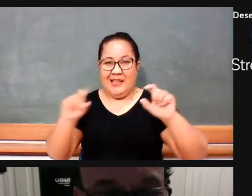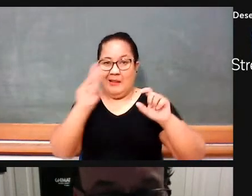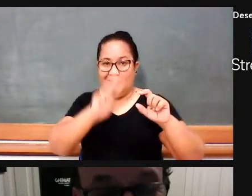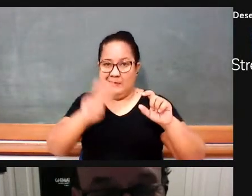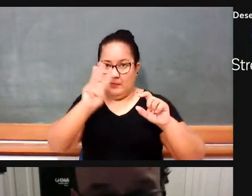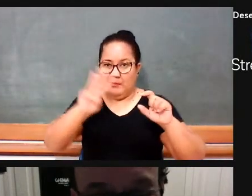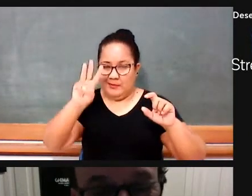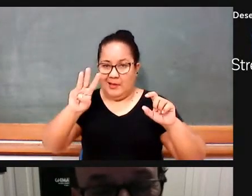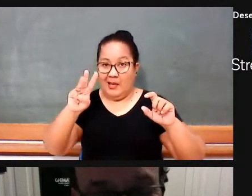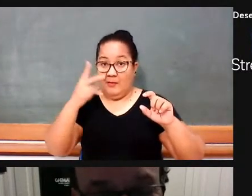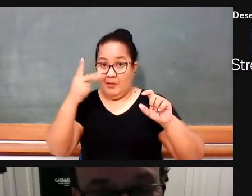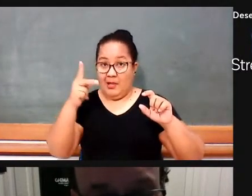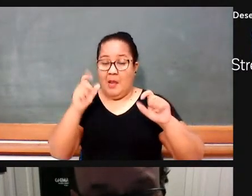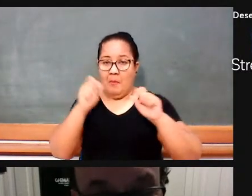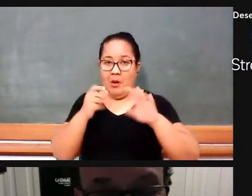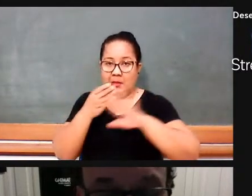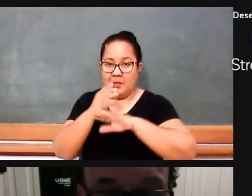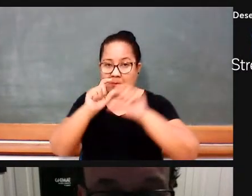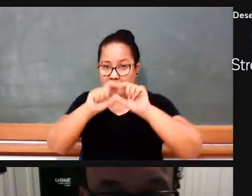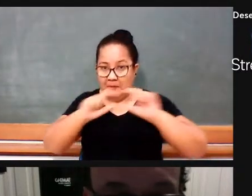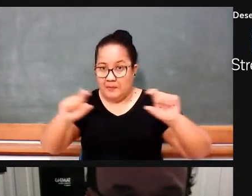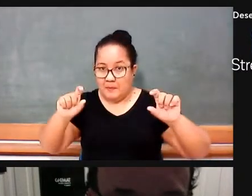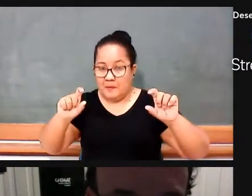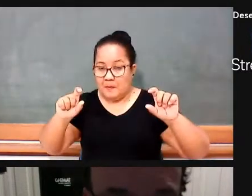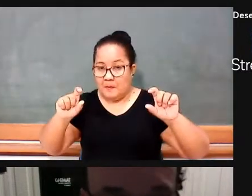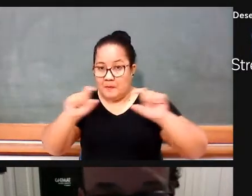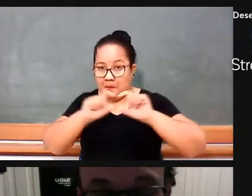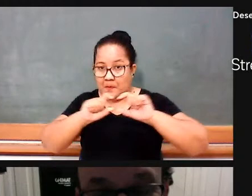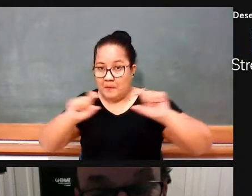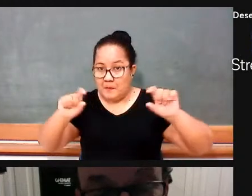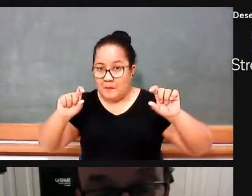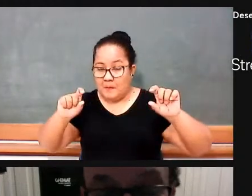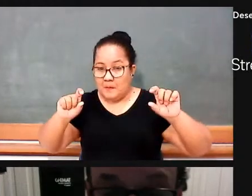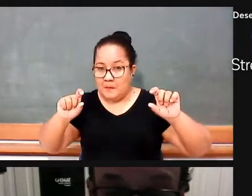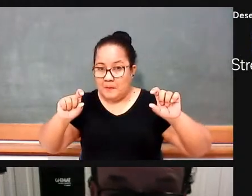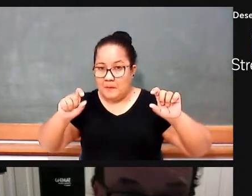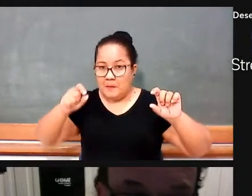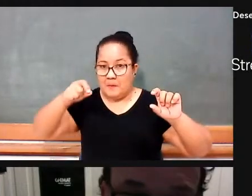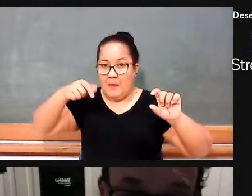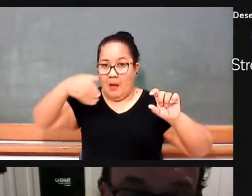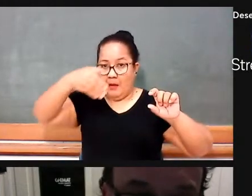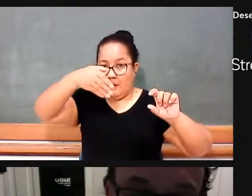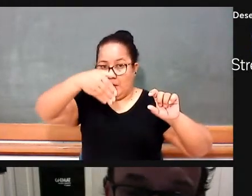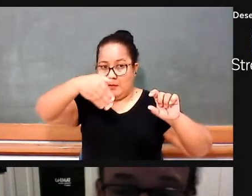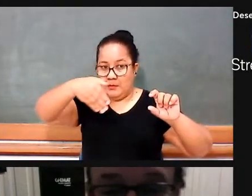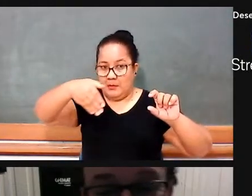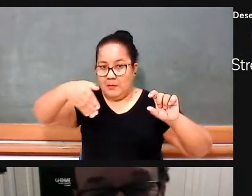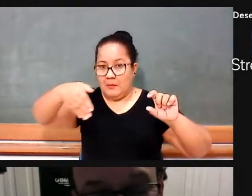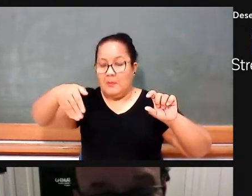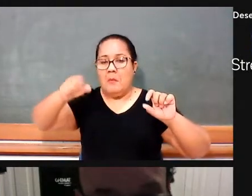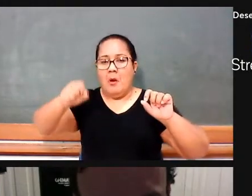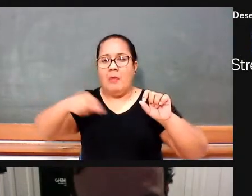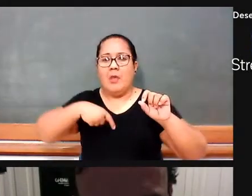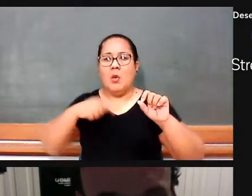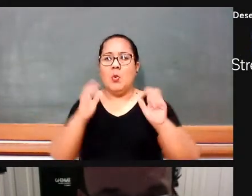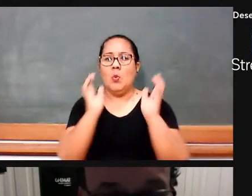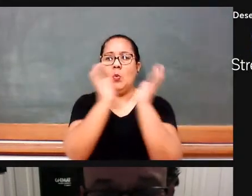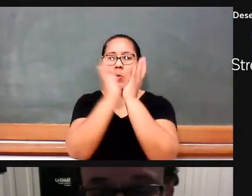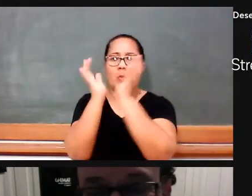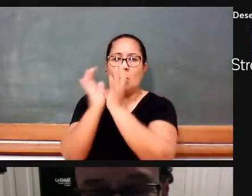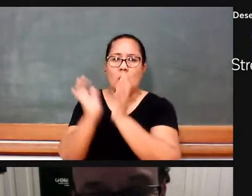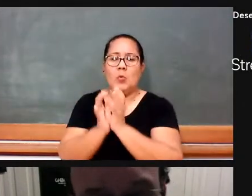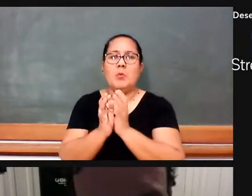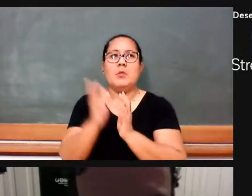Isso, tá legal, obrigado, esse é o site. Esse site, o Mato Brasil, você vai ver vários grupos do Brasil inteiro, tem o grupo de São